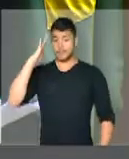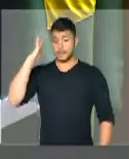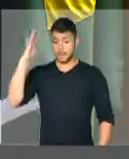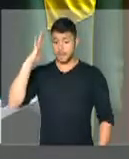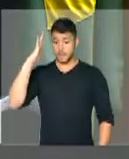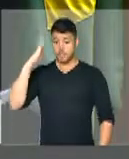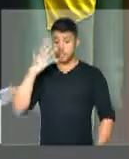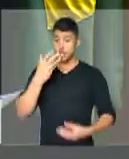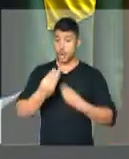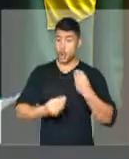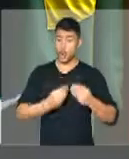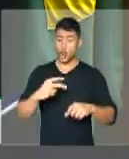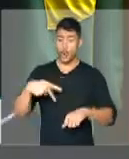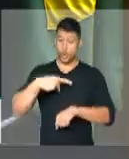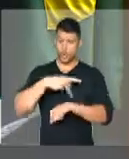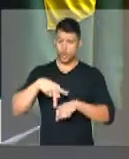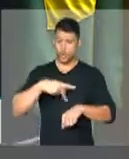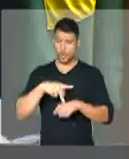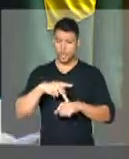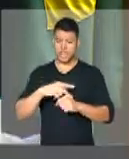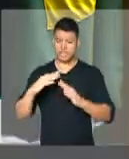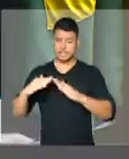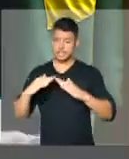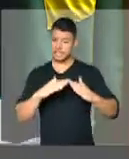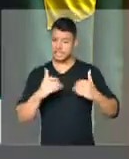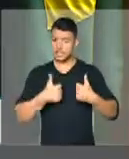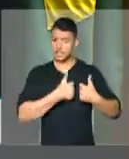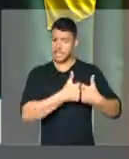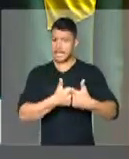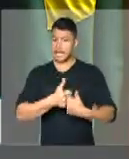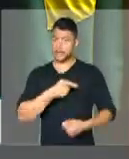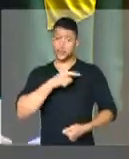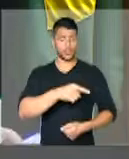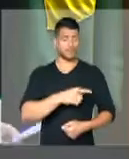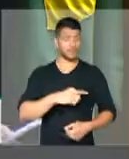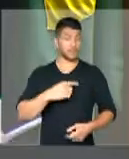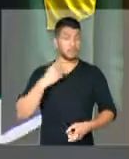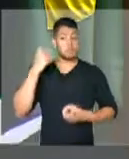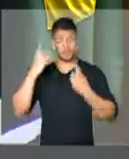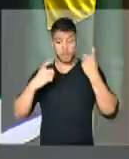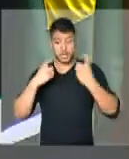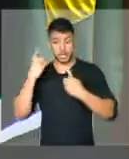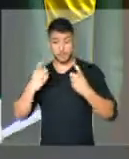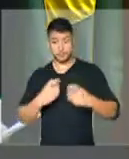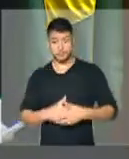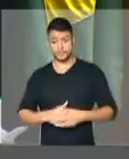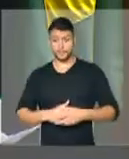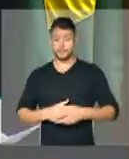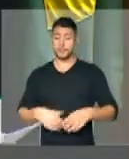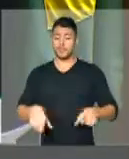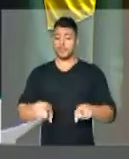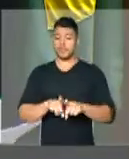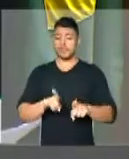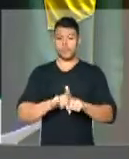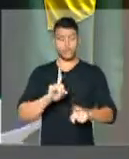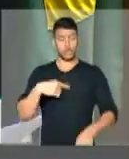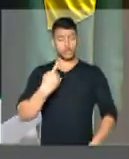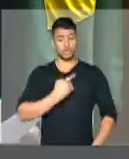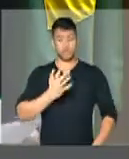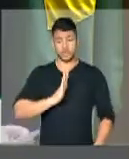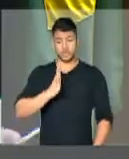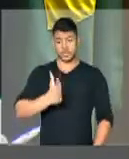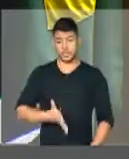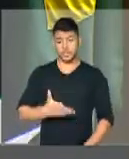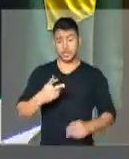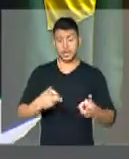já com essa preocupação. Não é diferente o que a gente percebe quando a gente fala com prefeitos, vereadores,